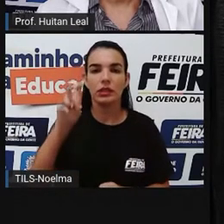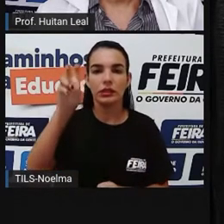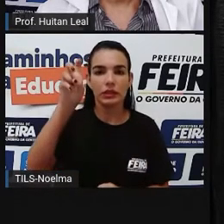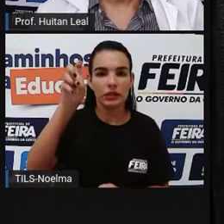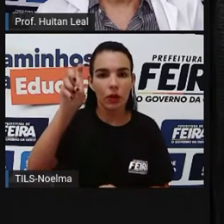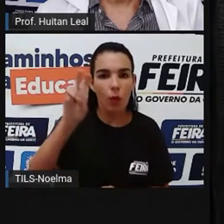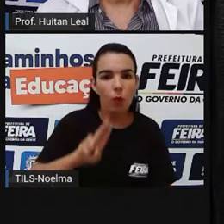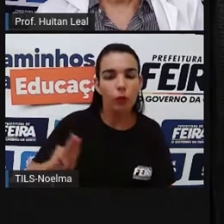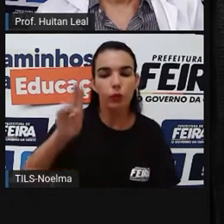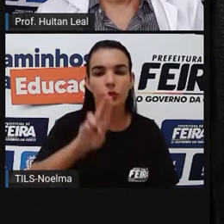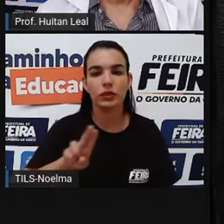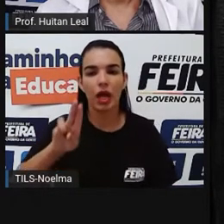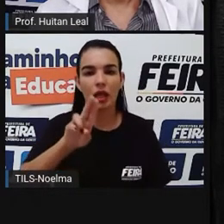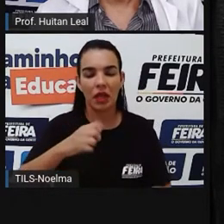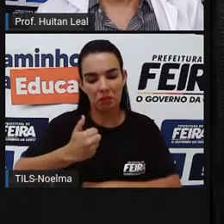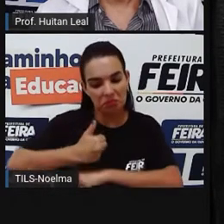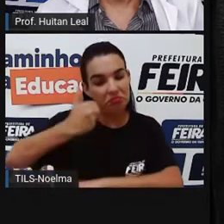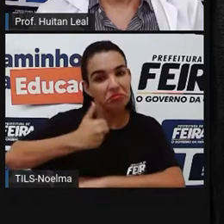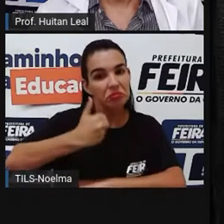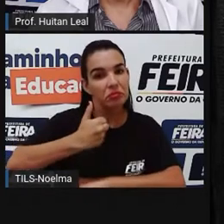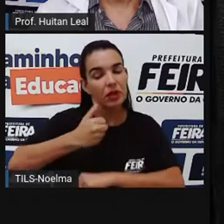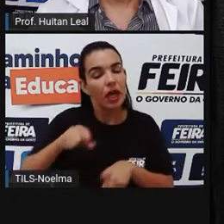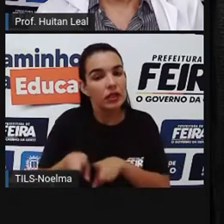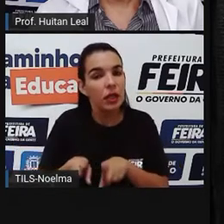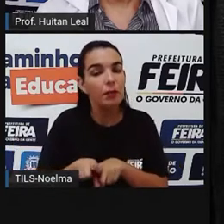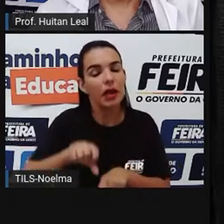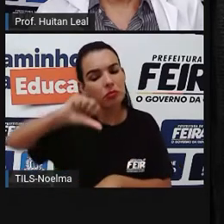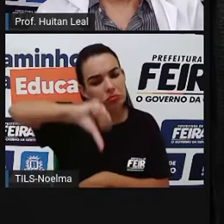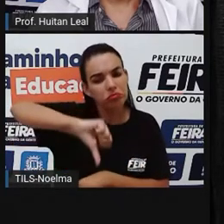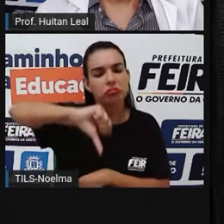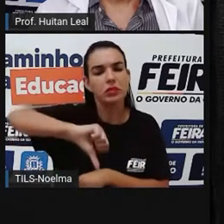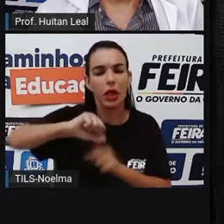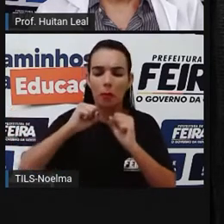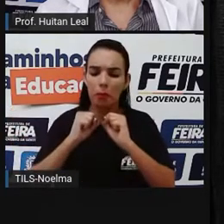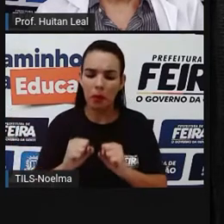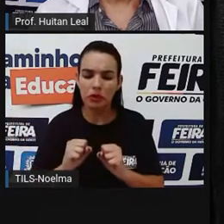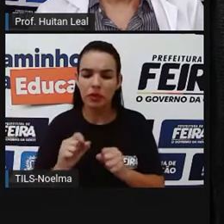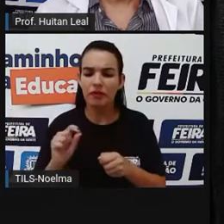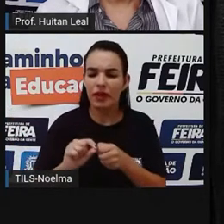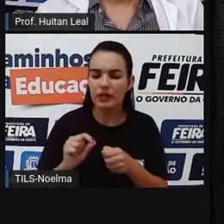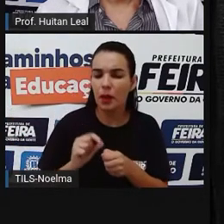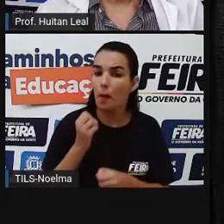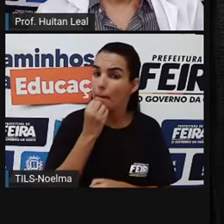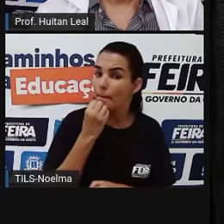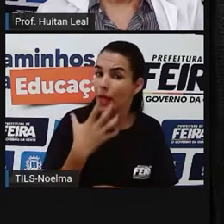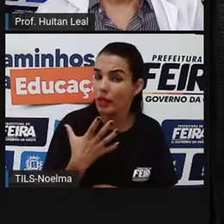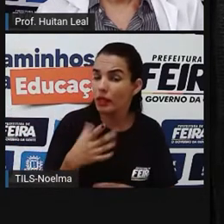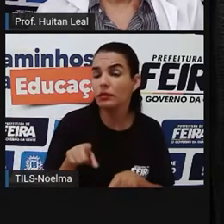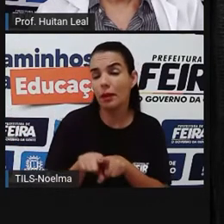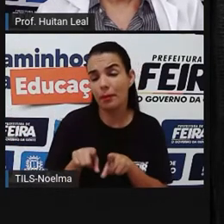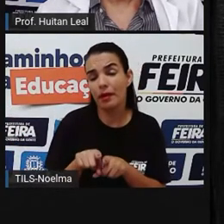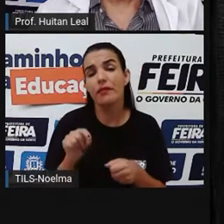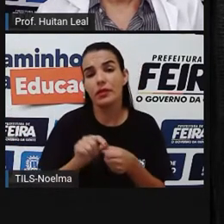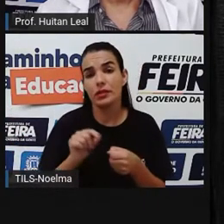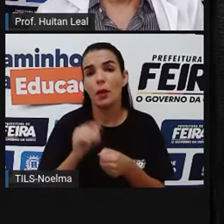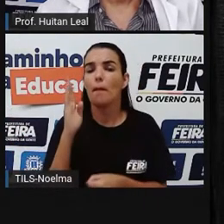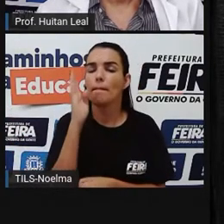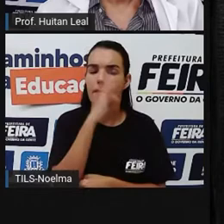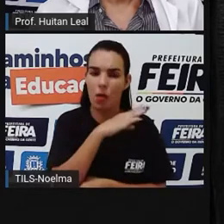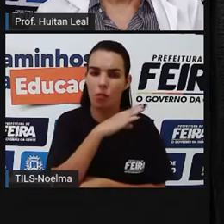negativa. Ela pode causar tanto o bem quanto o mal. E hoje,